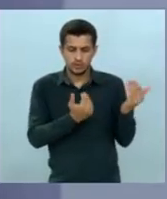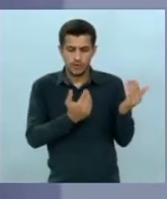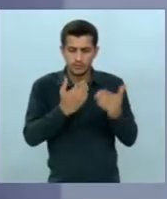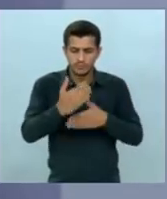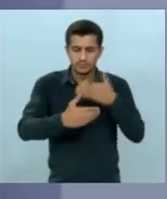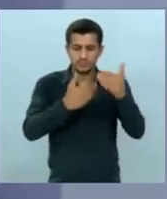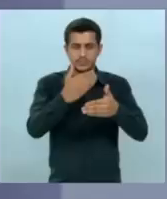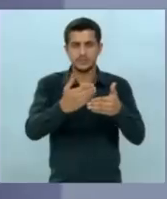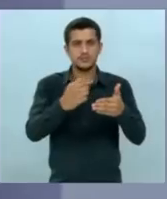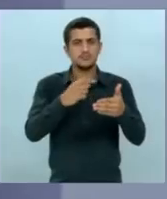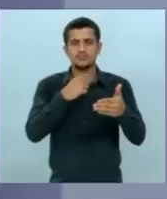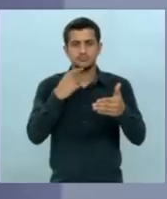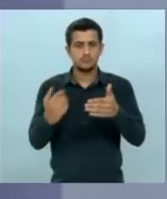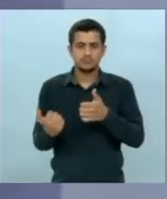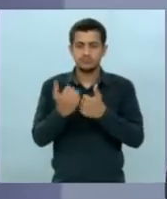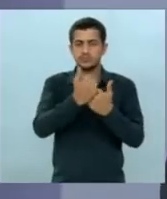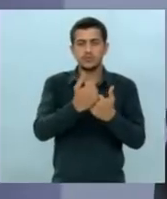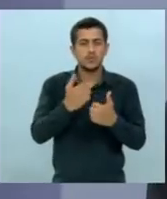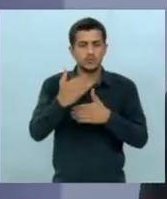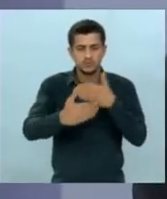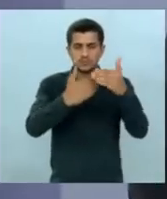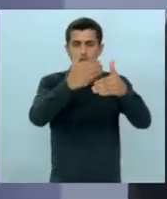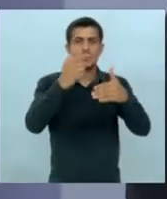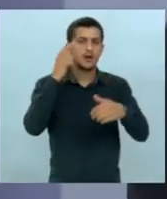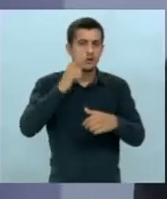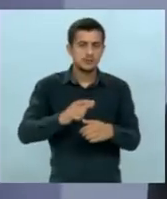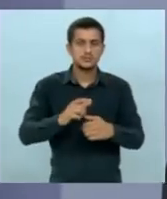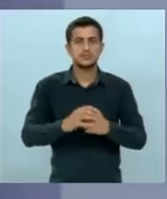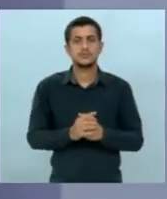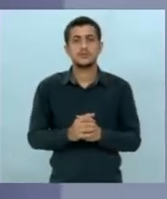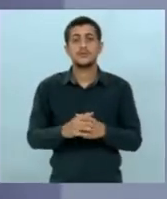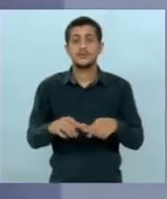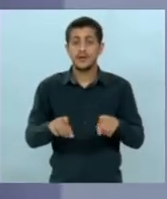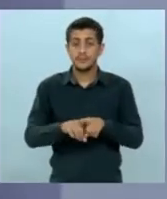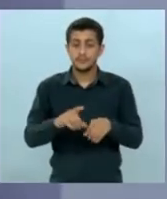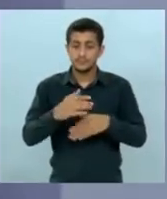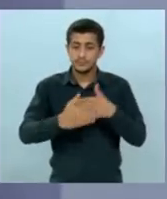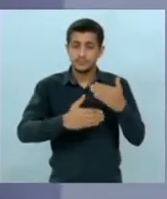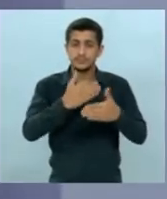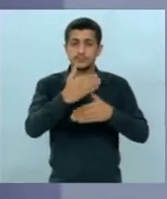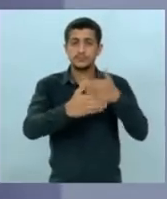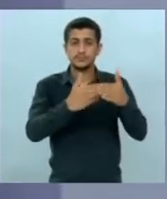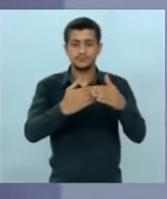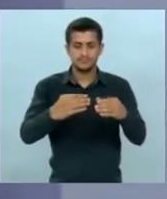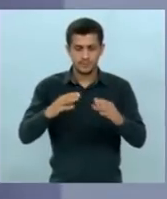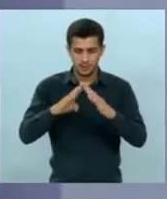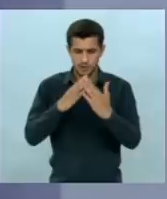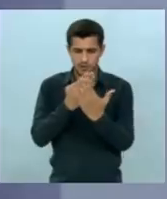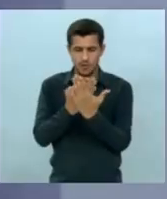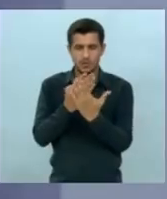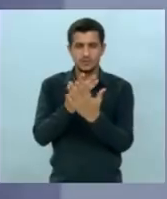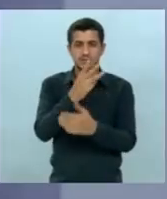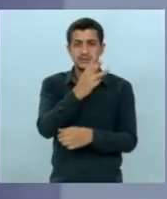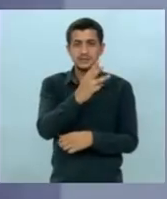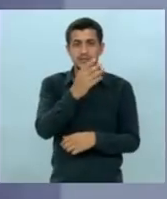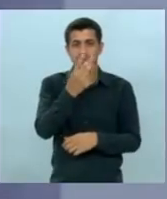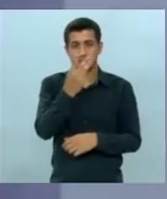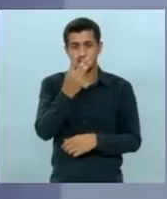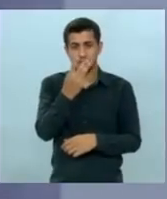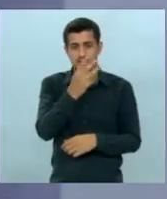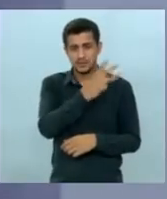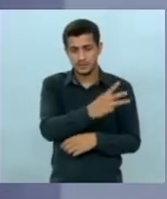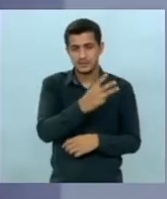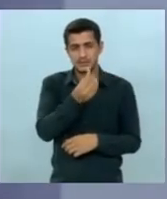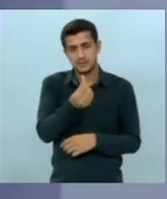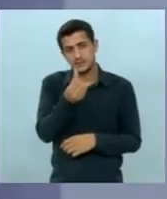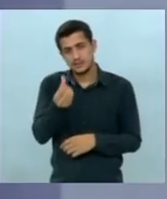para trás na aprendizagem e avançamos muito principalmente na restauração das nossas escolas das 366